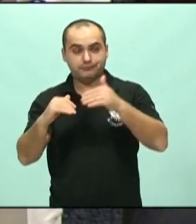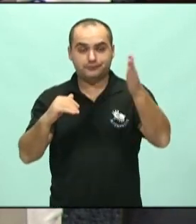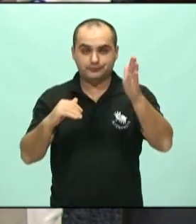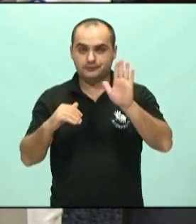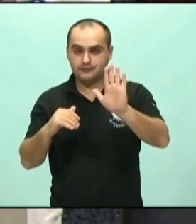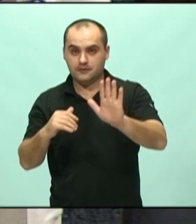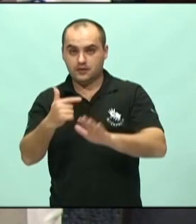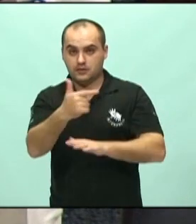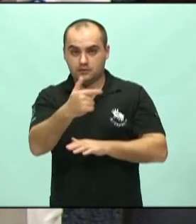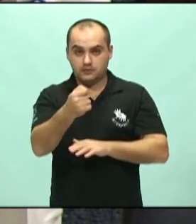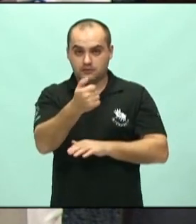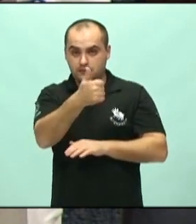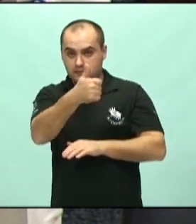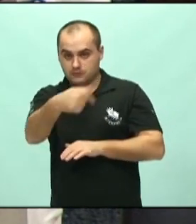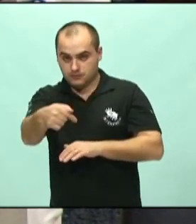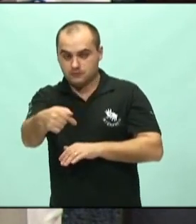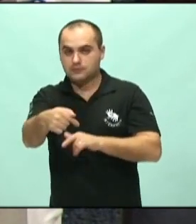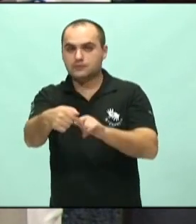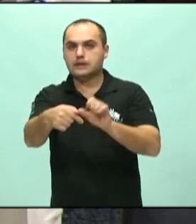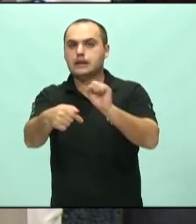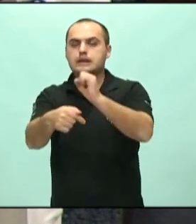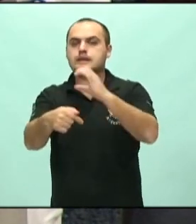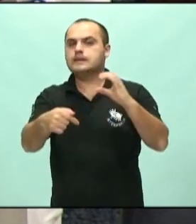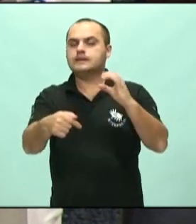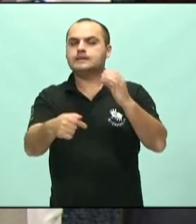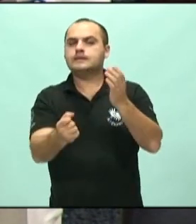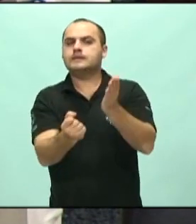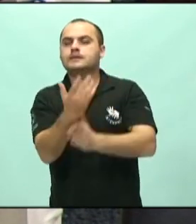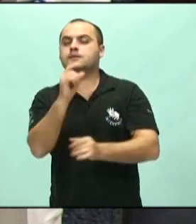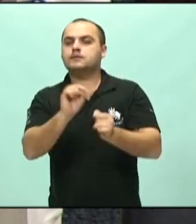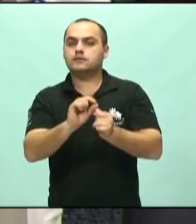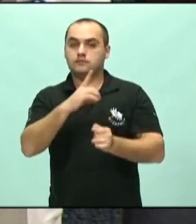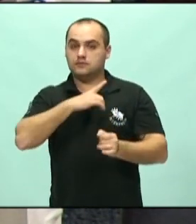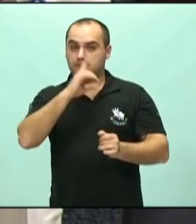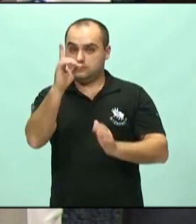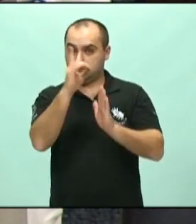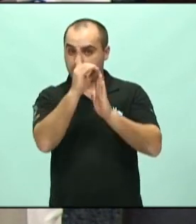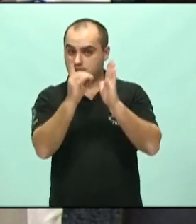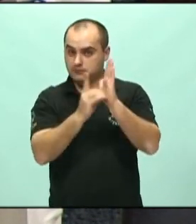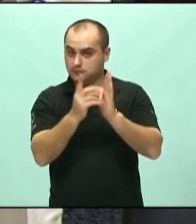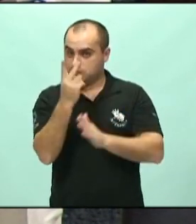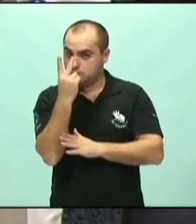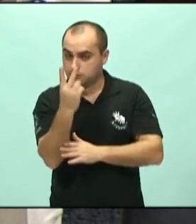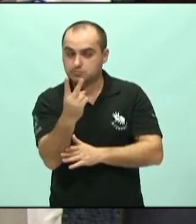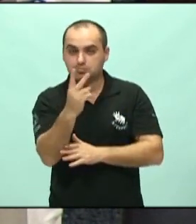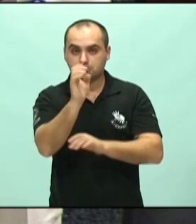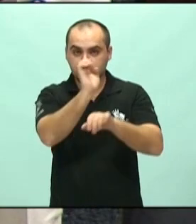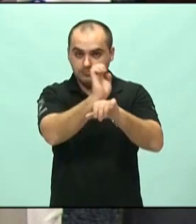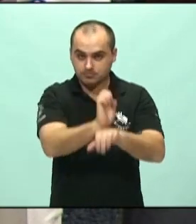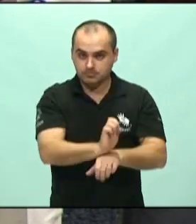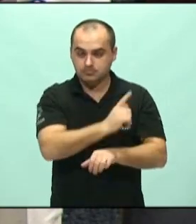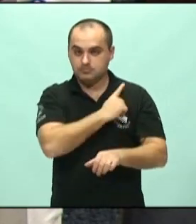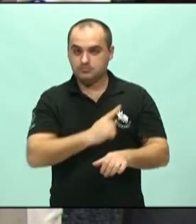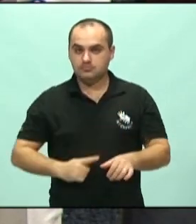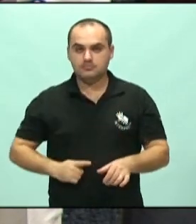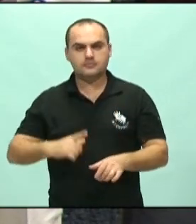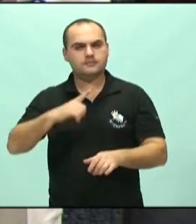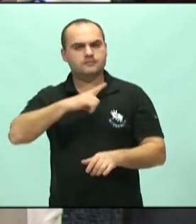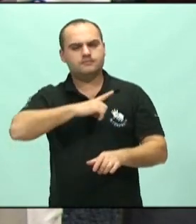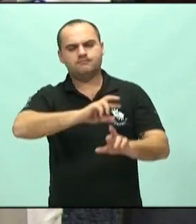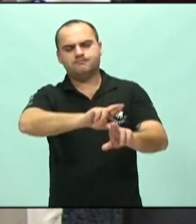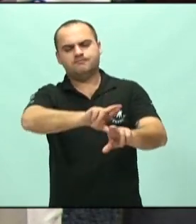Em 2017, houveram dois decretos do governo estadual, o qual tiraram inúmeros